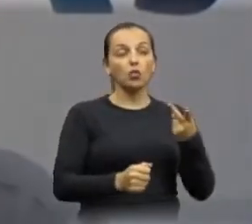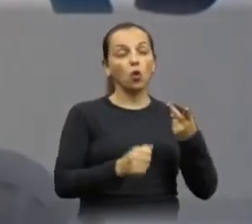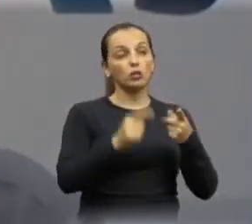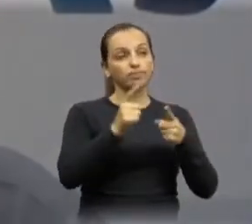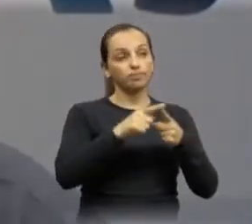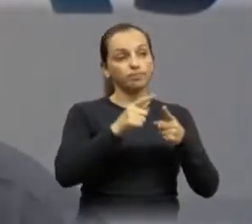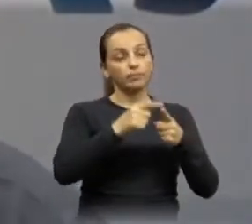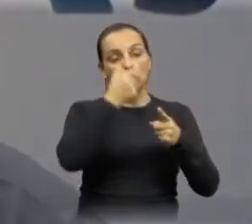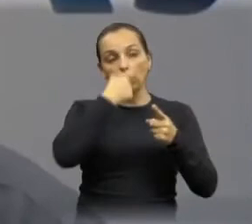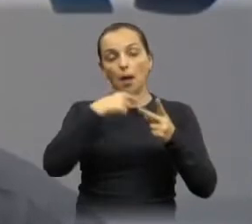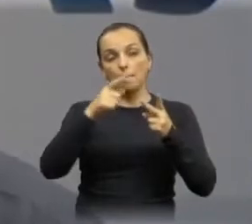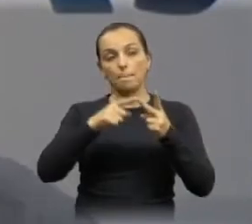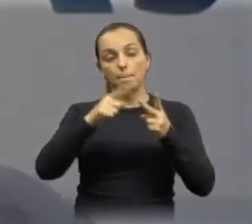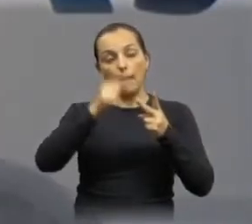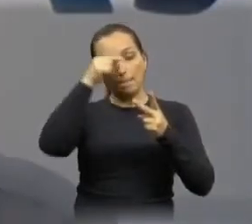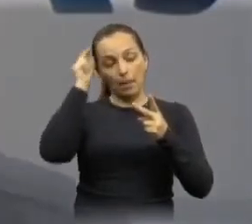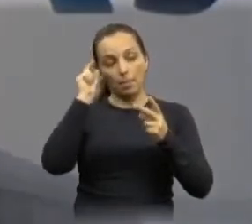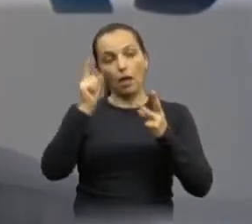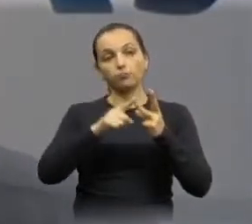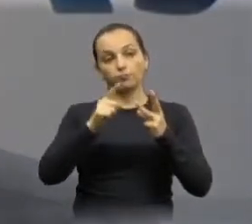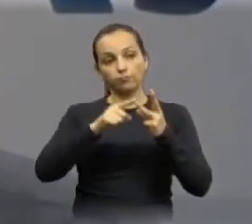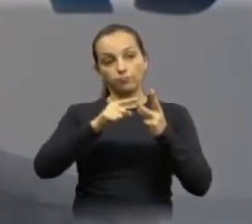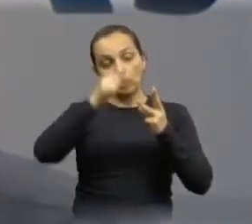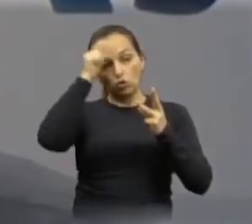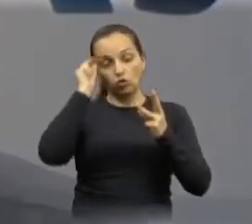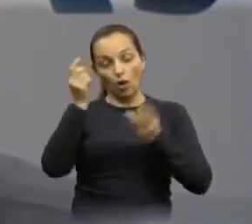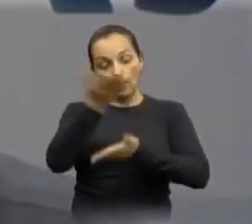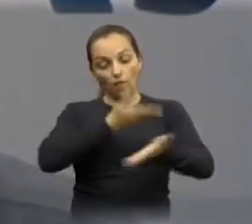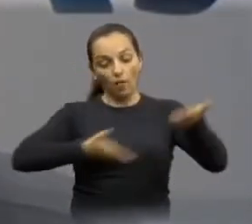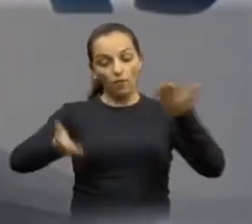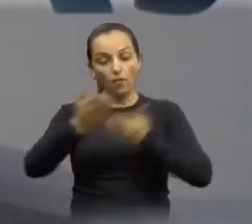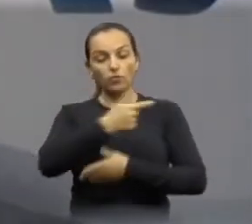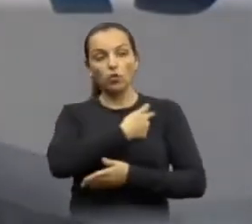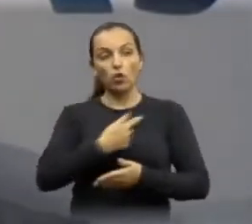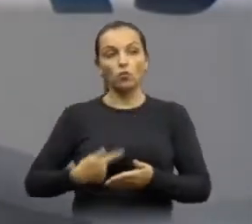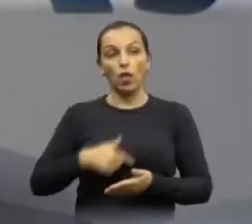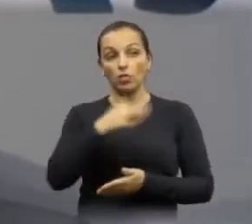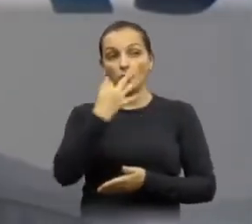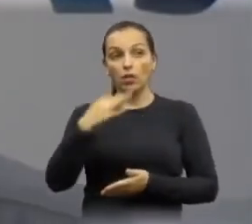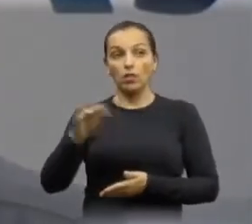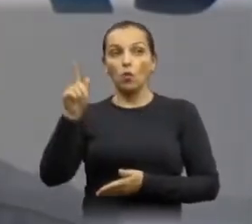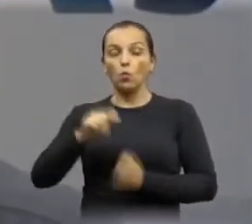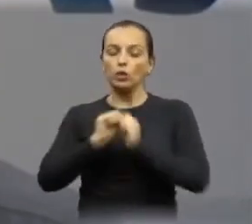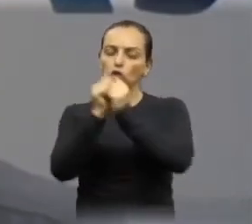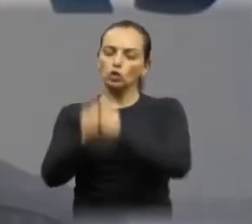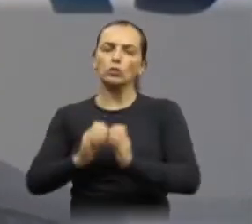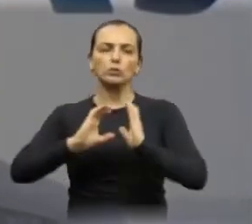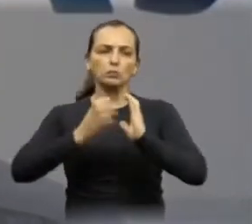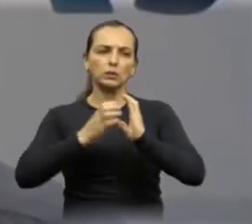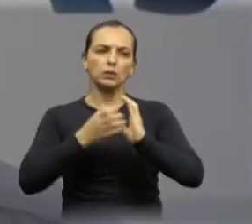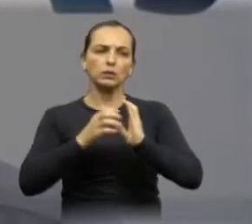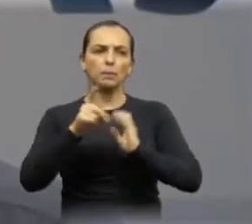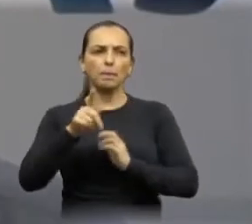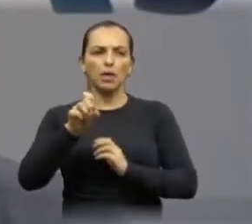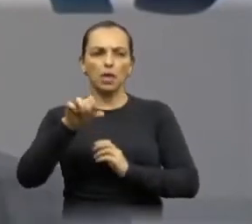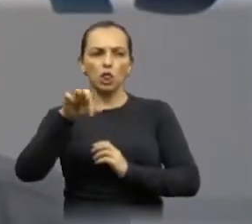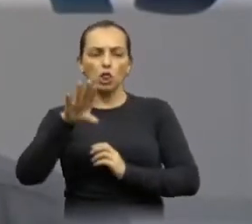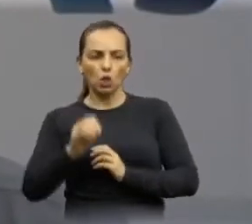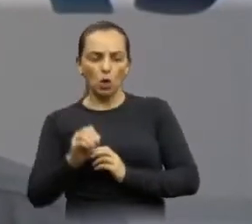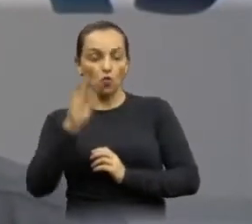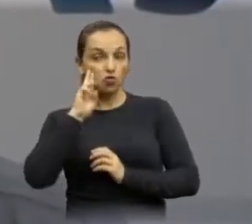estamos aí envolvidos com o governo federal, junto com o Pedro Monteiro, que é o presidente do partido aqui de Araraquara,